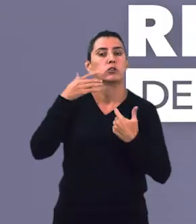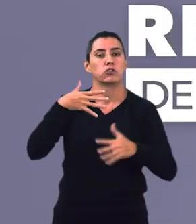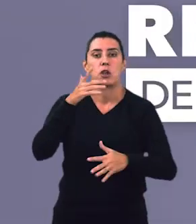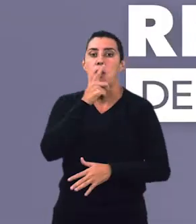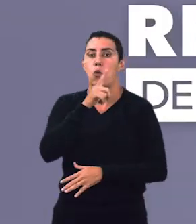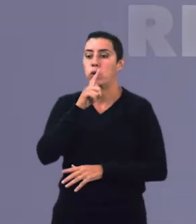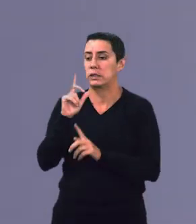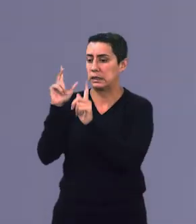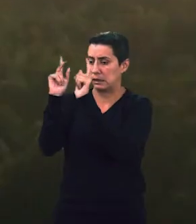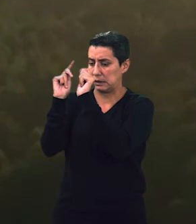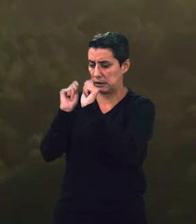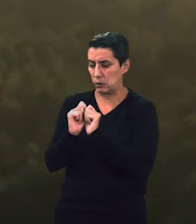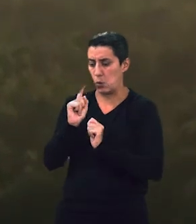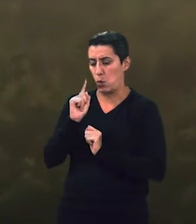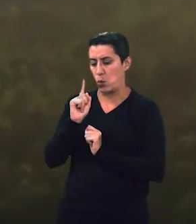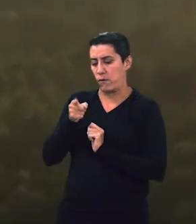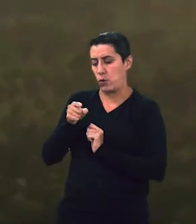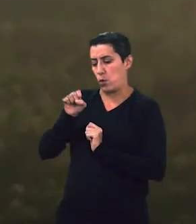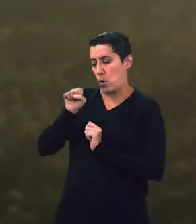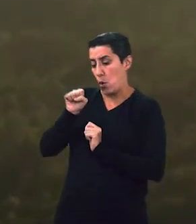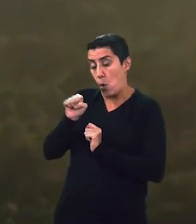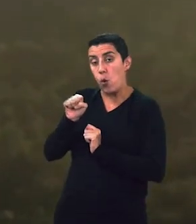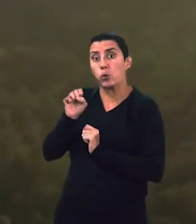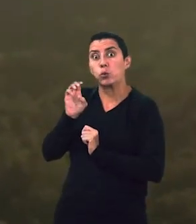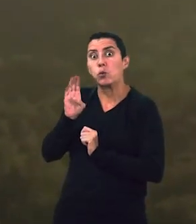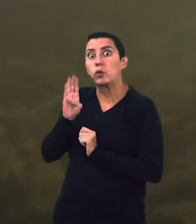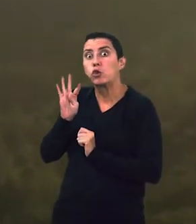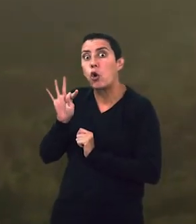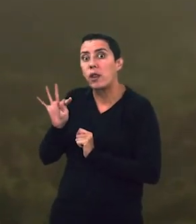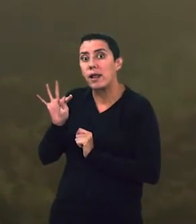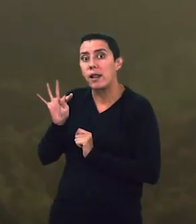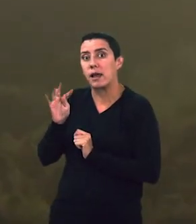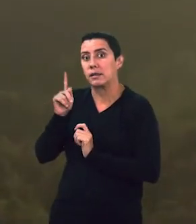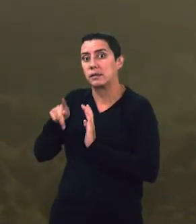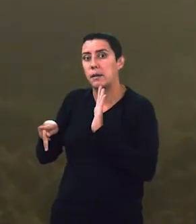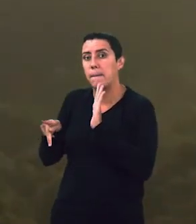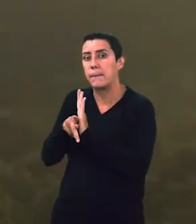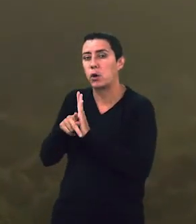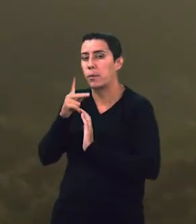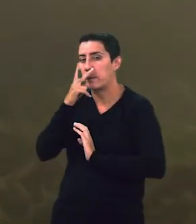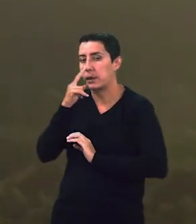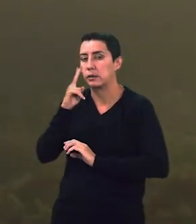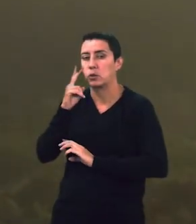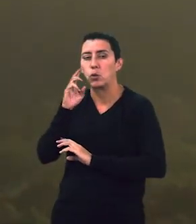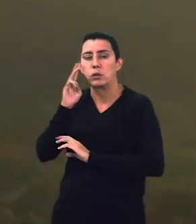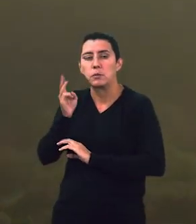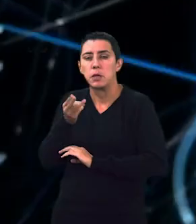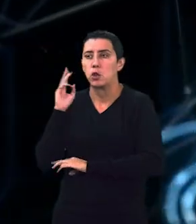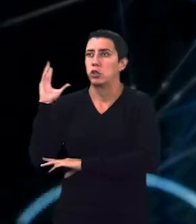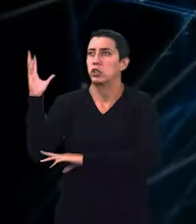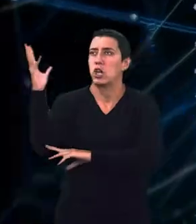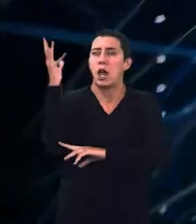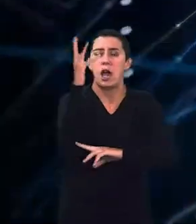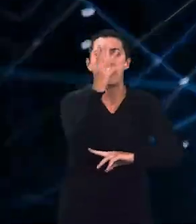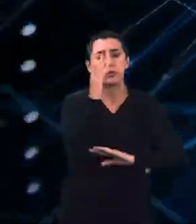,8 milhão de toneladas de carbono no país, o equivalente a plantar 2,5 de árvores.